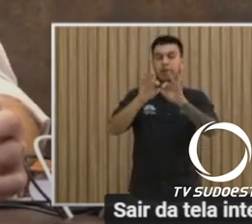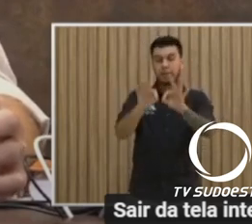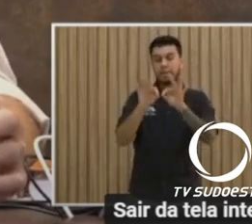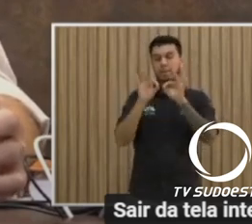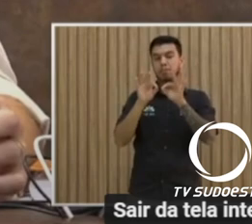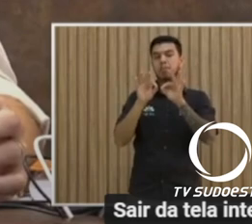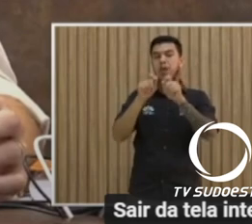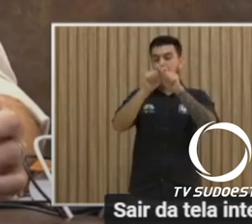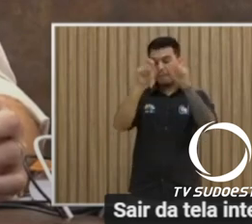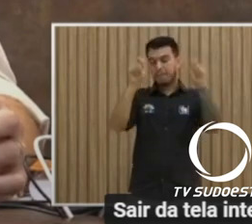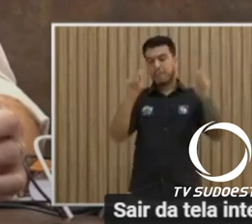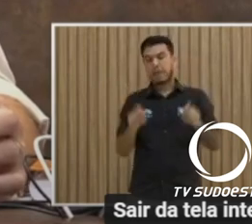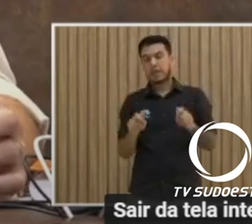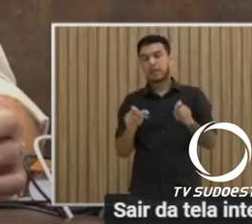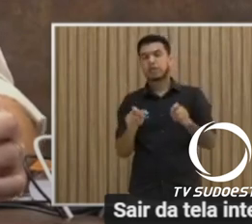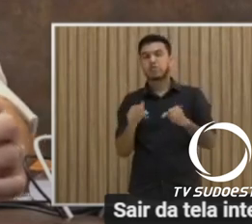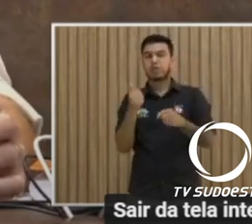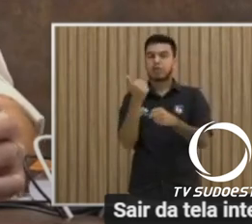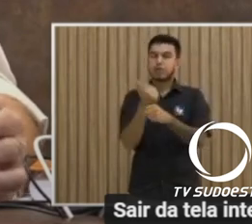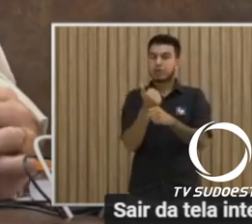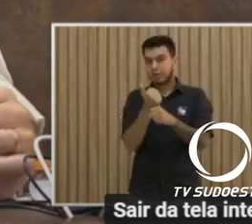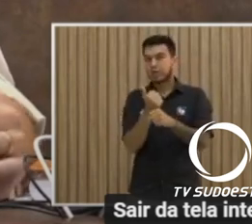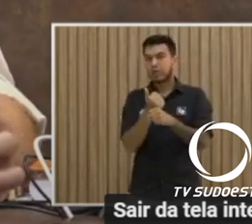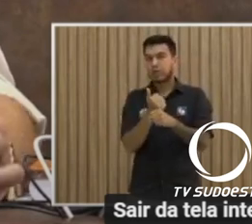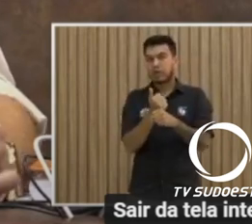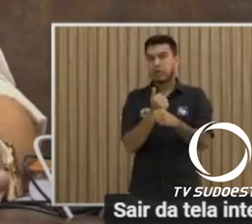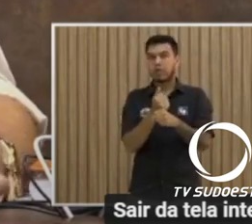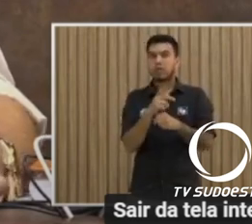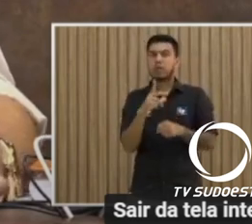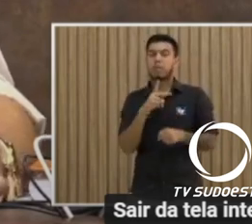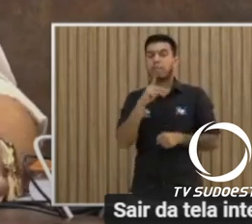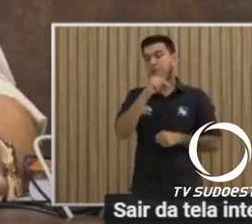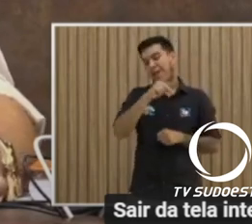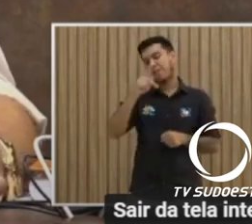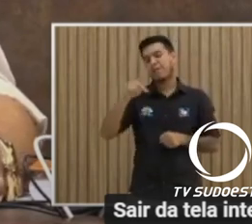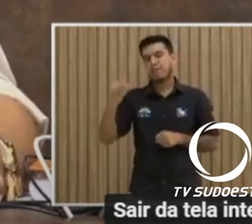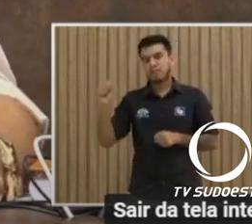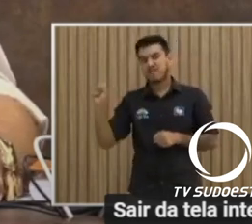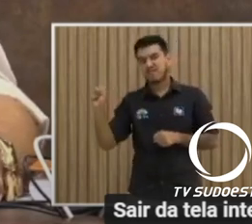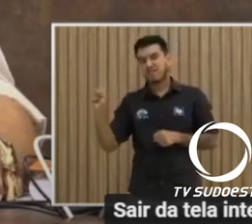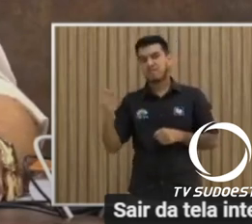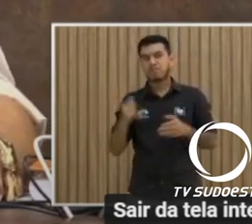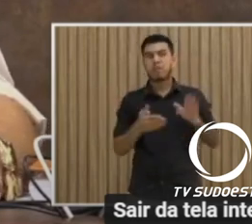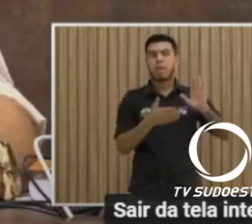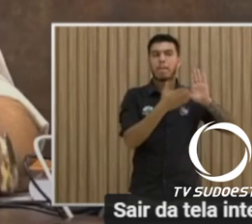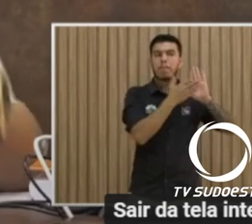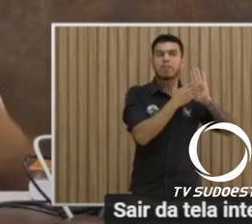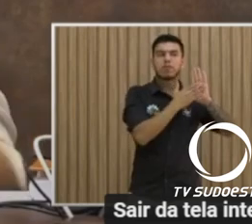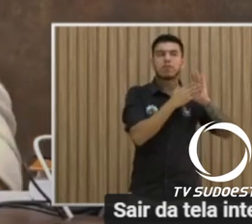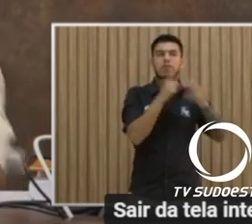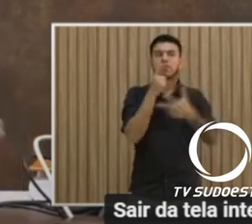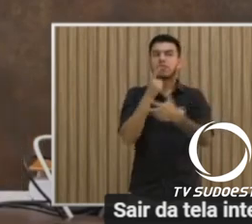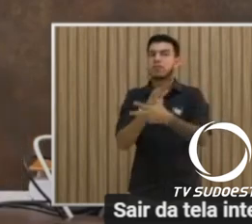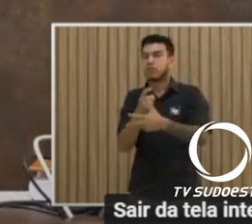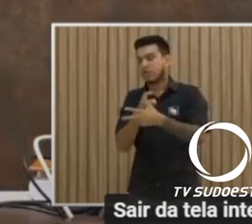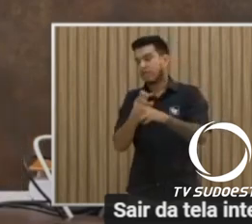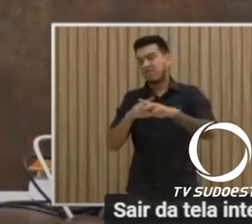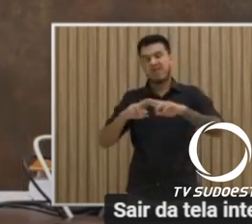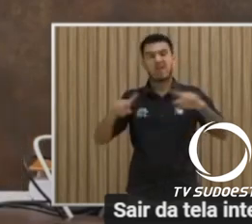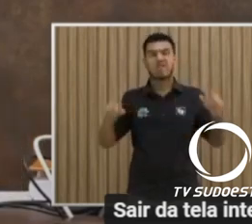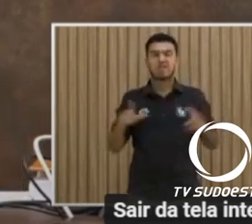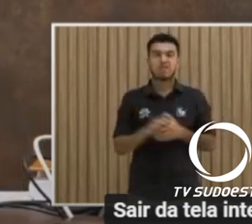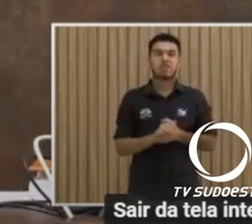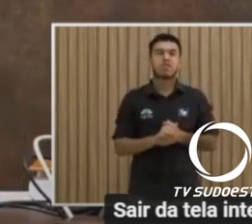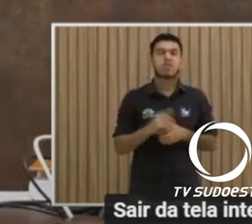ser revisto, a proposta de parcerias público-privadas, as PPPs, que foi apresentada pelo Executivo e demais projetos. Também